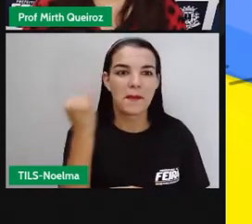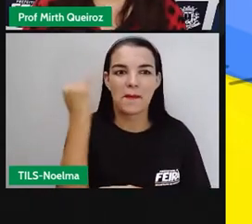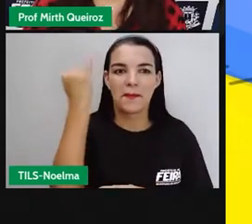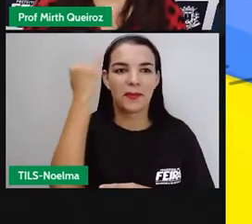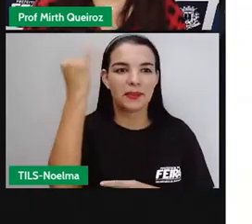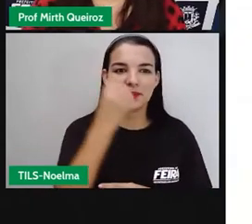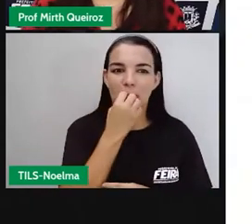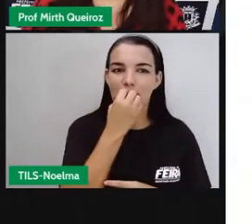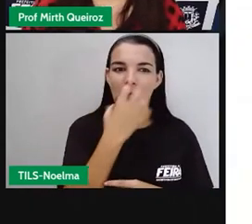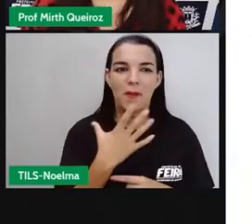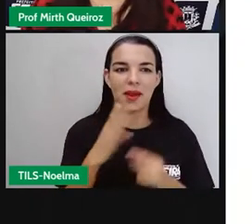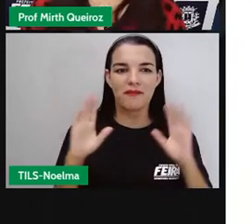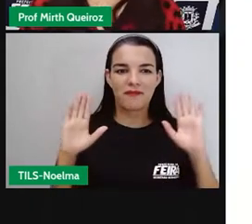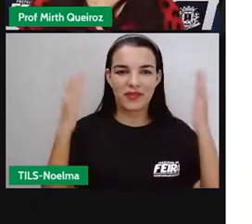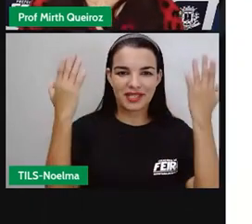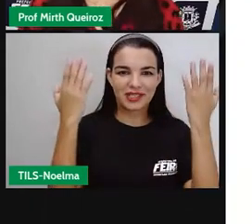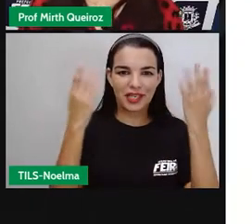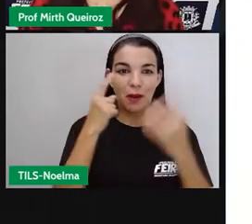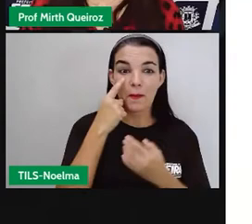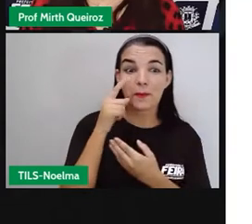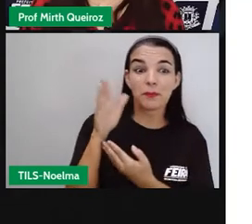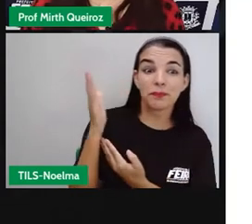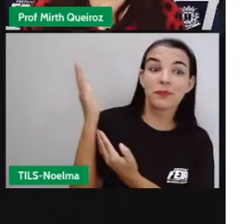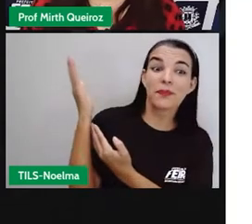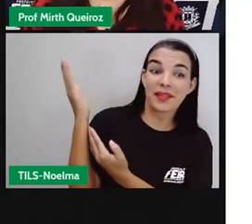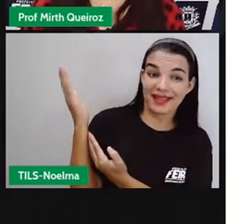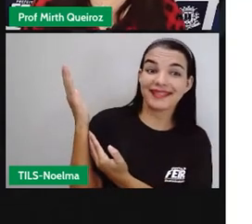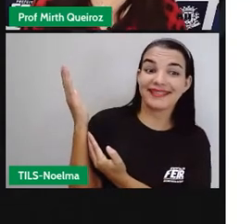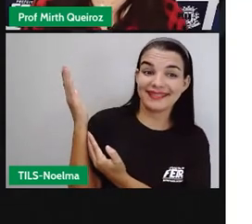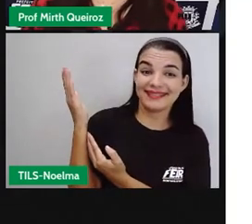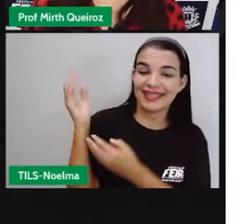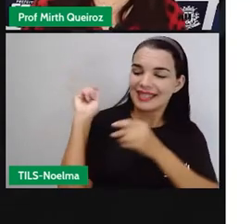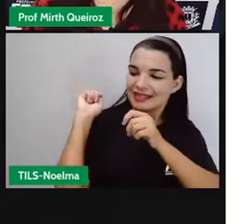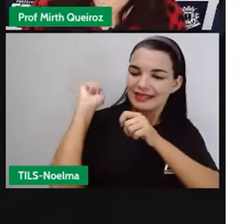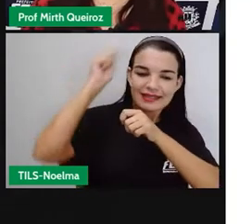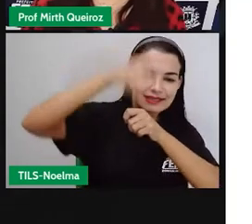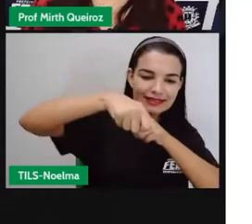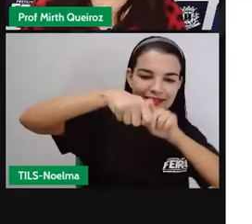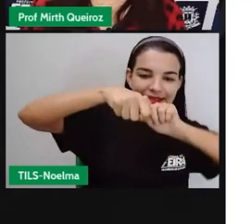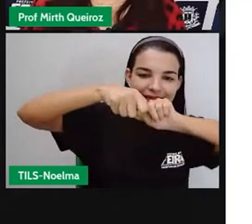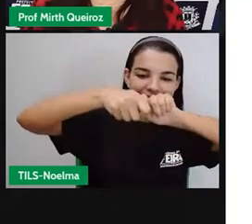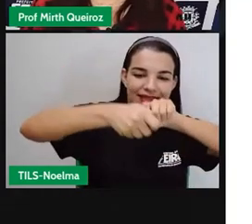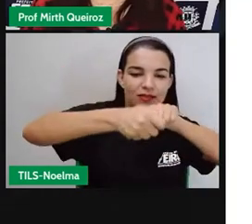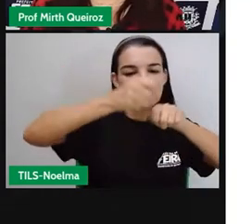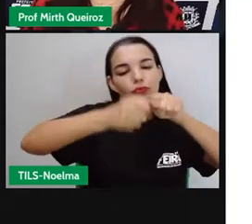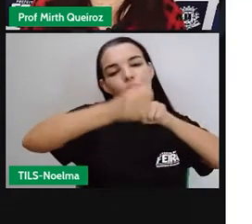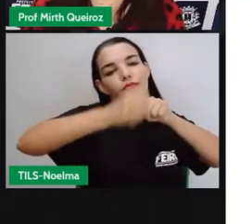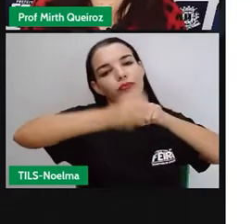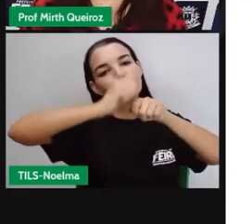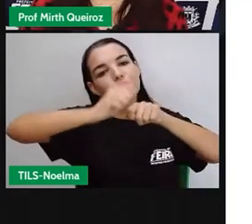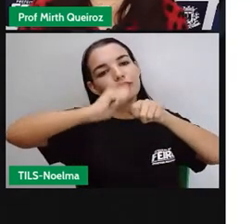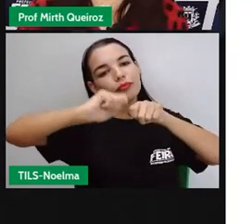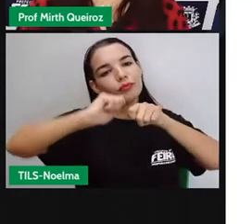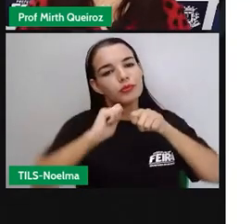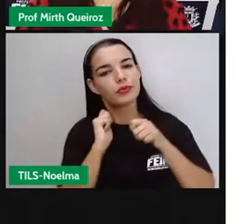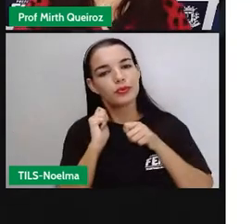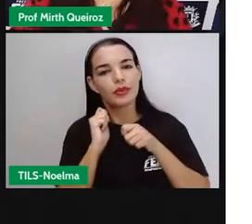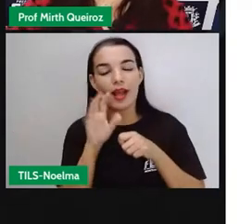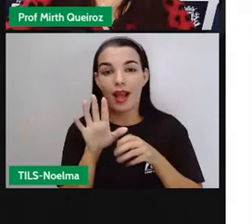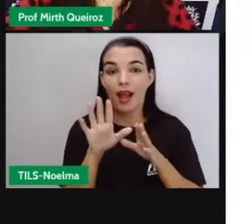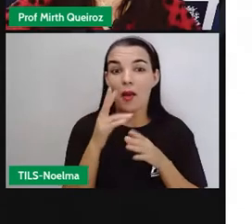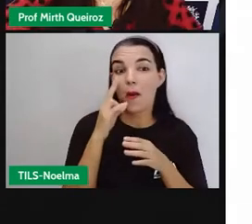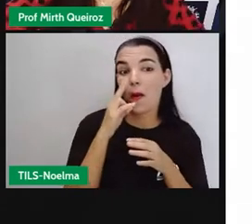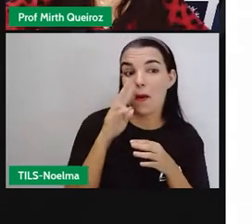bom arraiá. A pescaria, a pescaria, geralmente se coloca